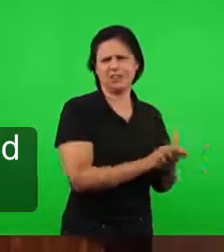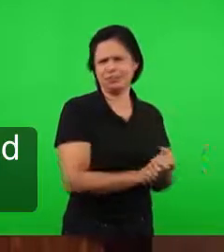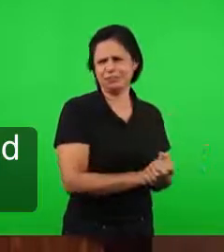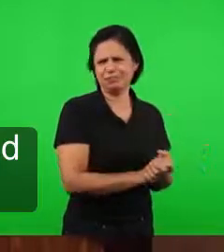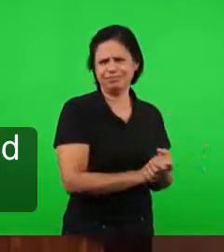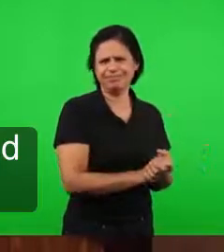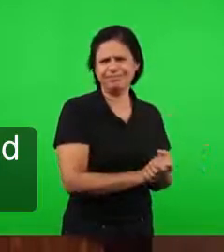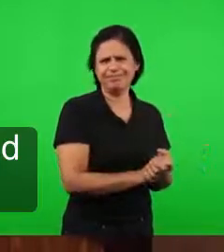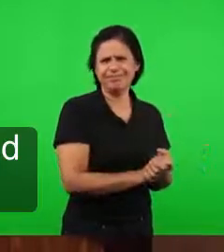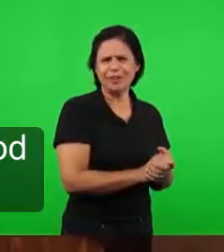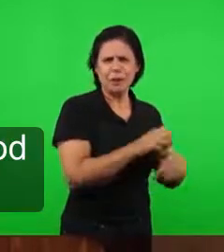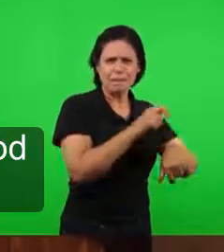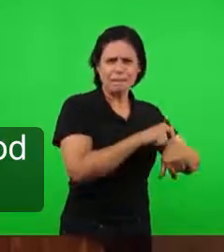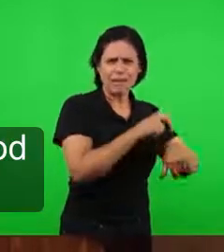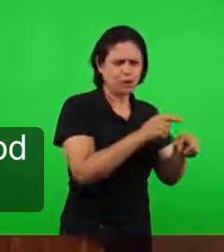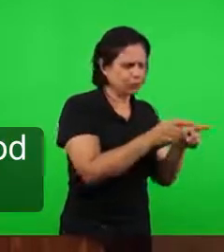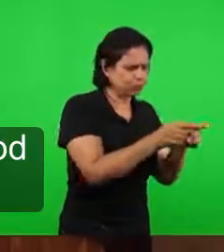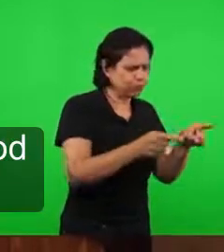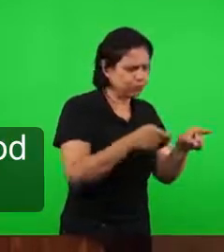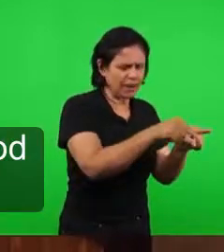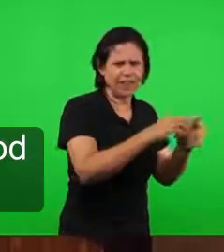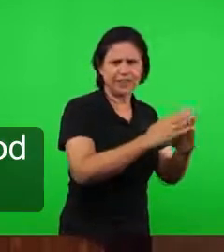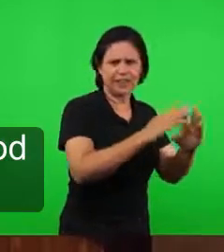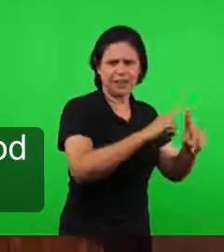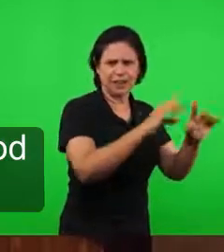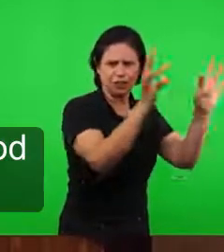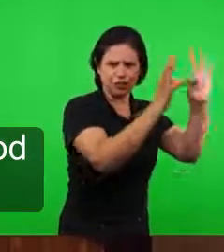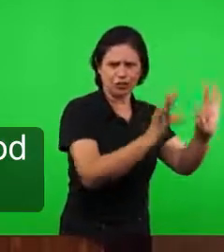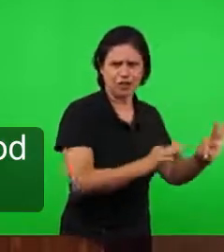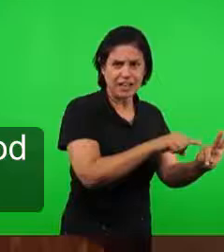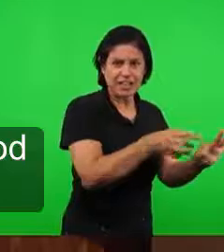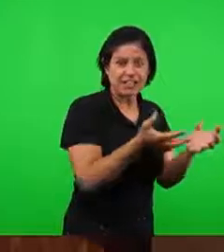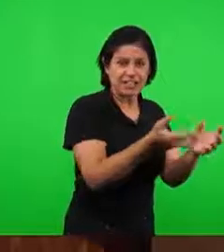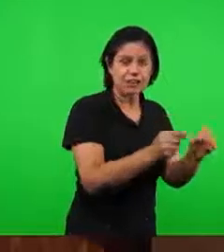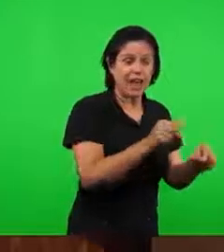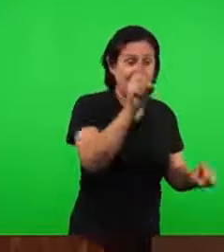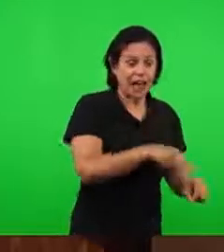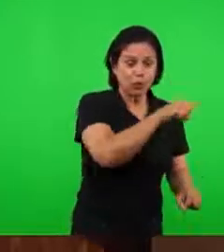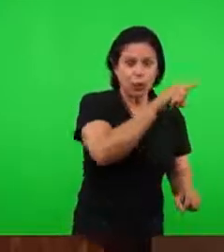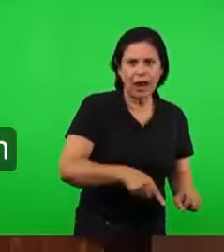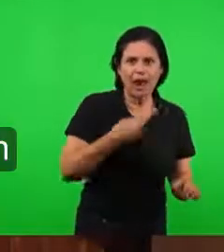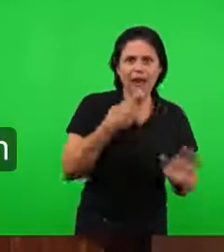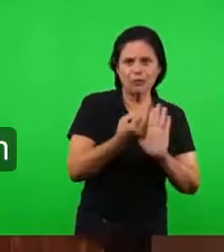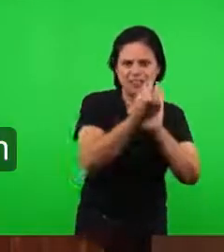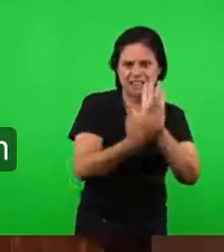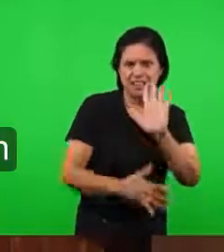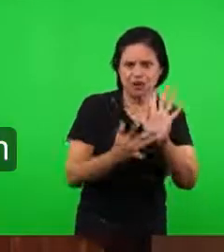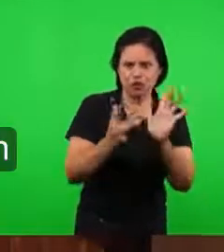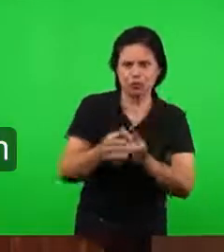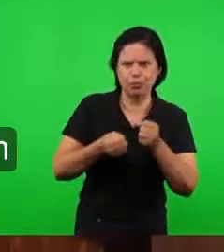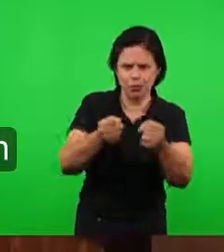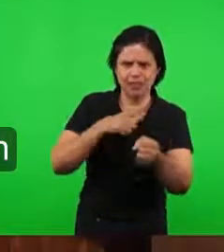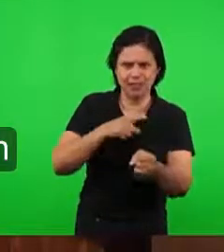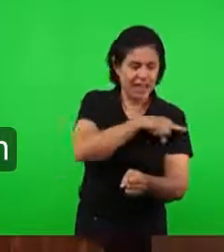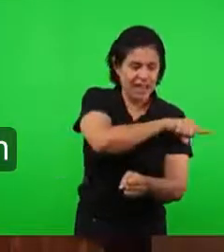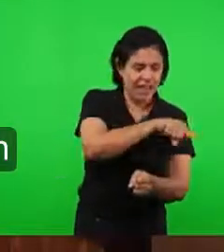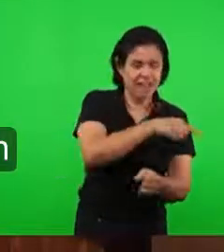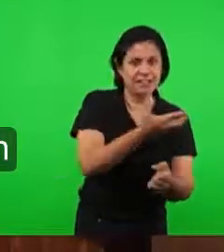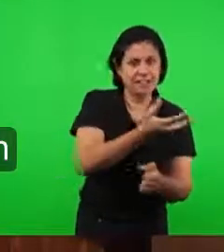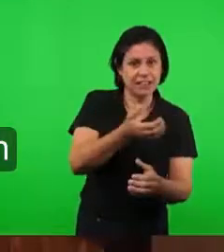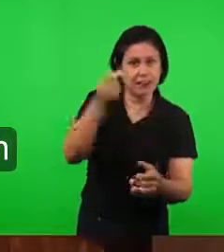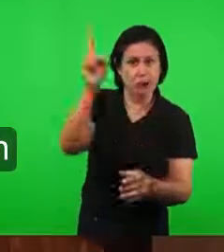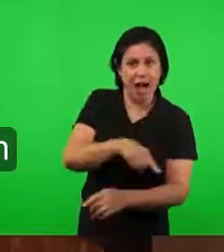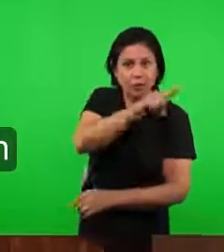naquele período foi no sentido de anular o poder do sangue de Jesus. Veladamente e